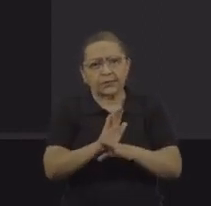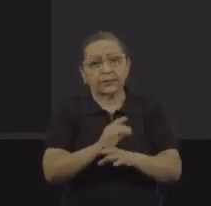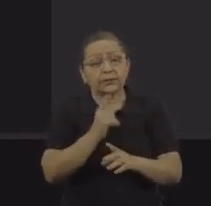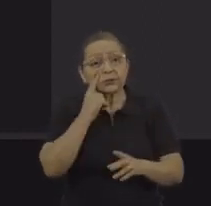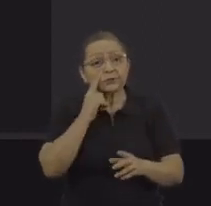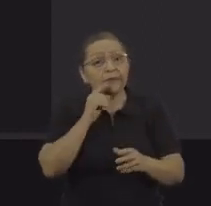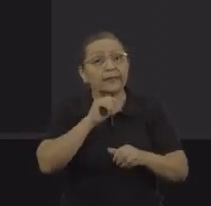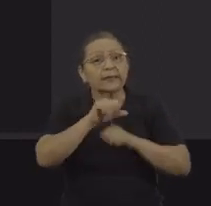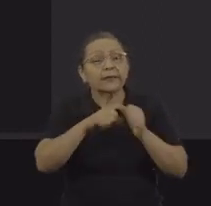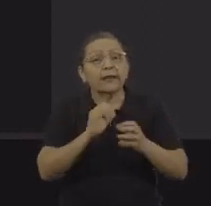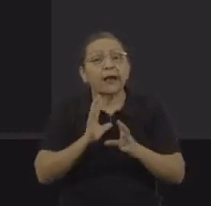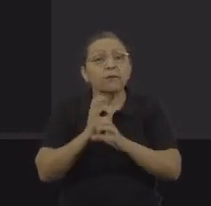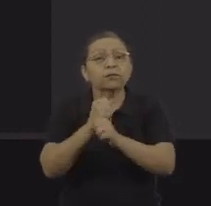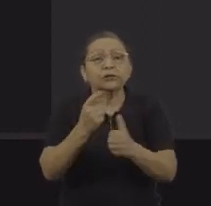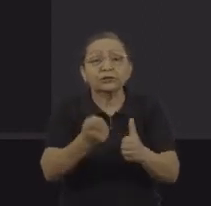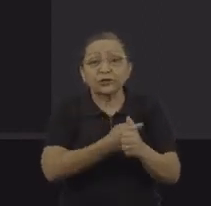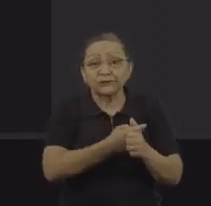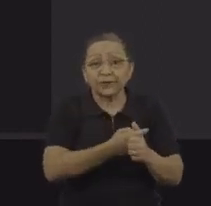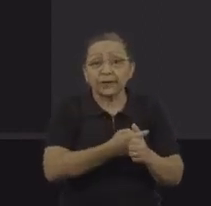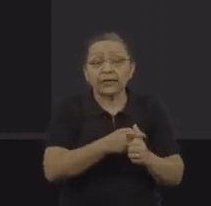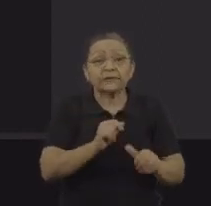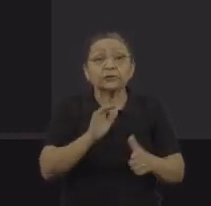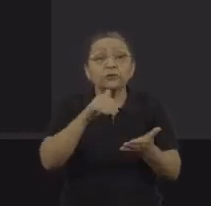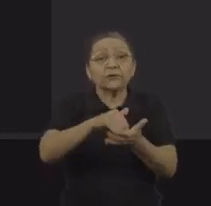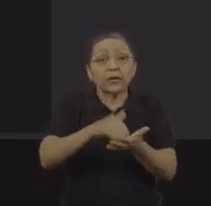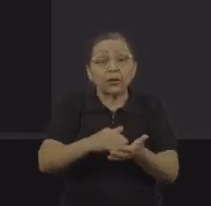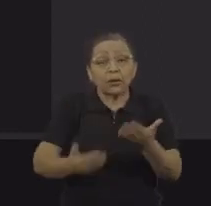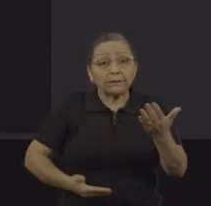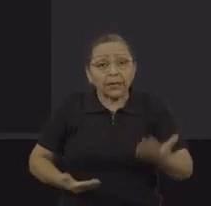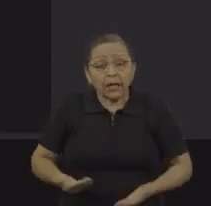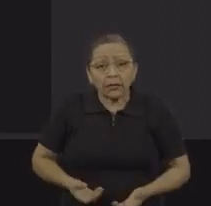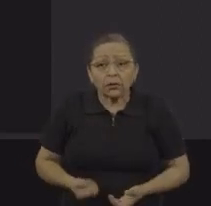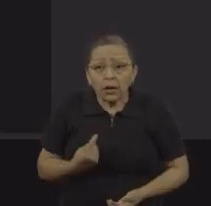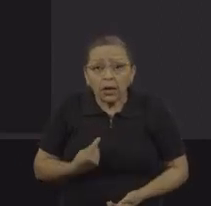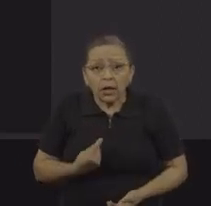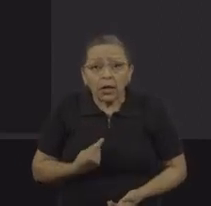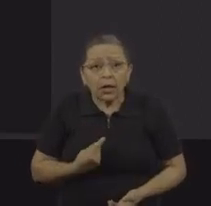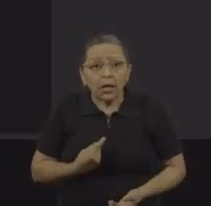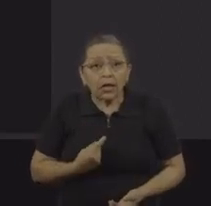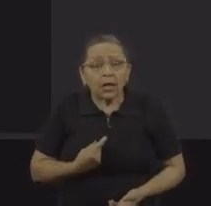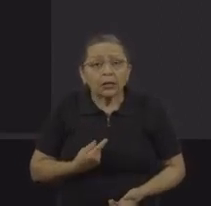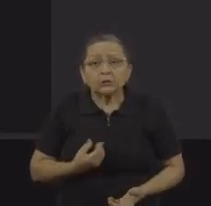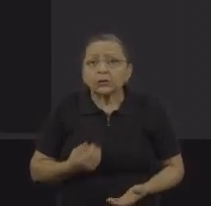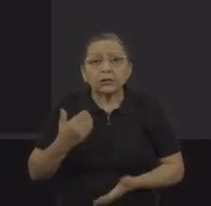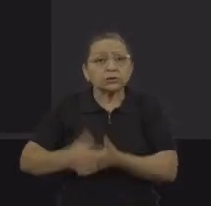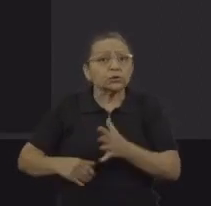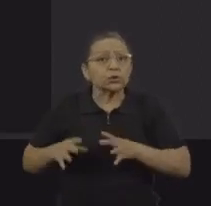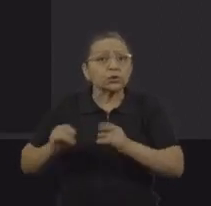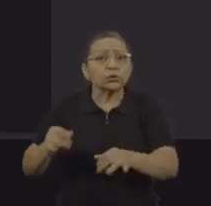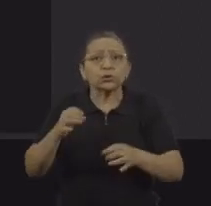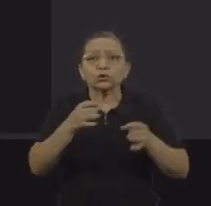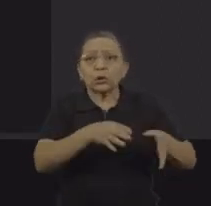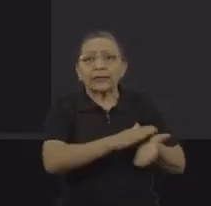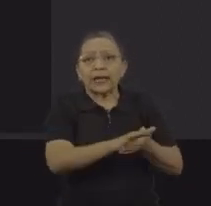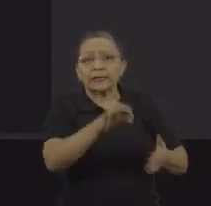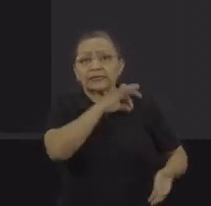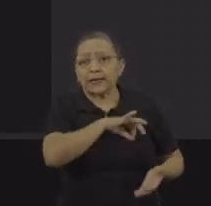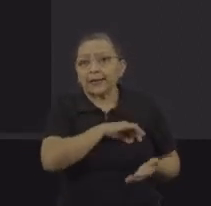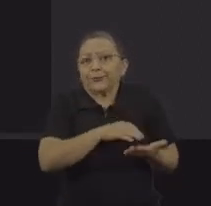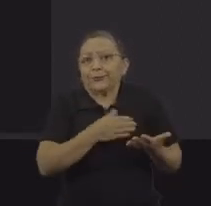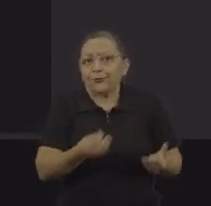o que pagar do que receber. E aí ele, por uma questão de honra, acaba permanecendo no local de trabalho